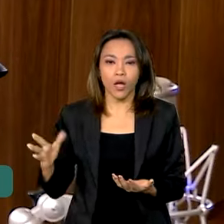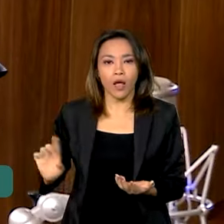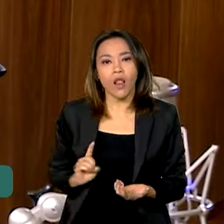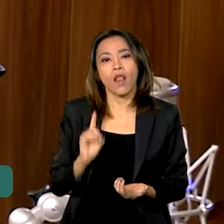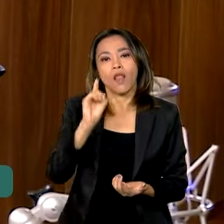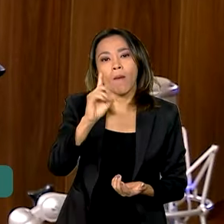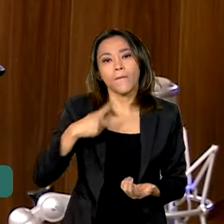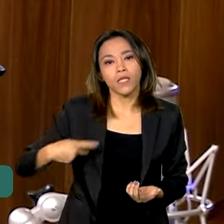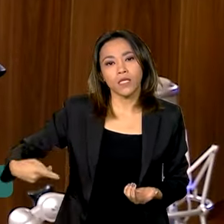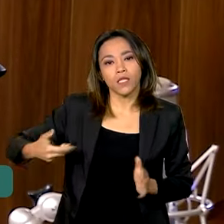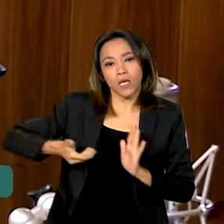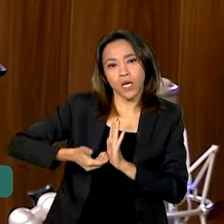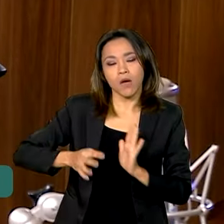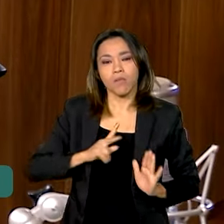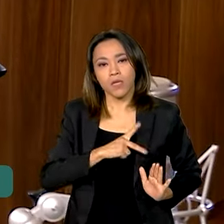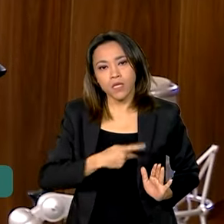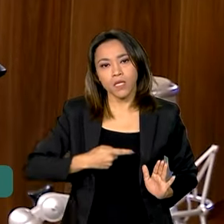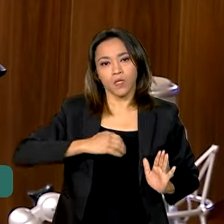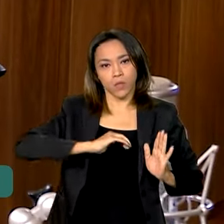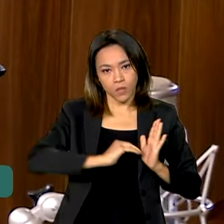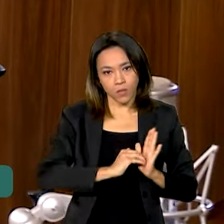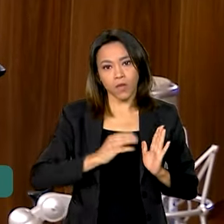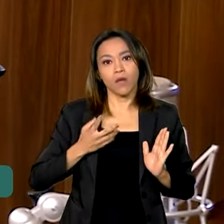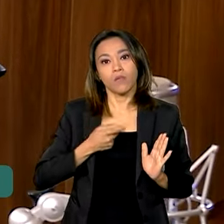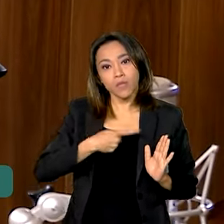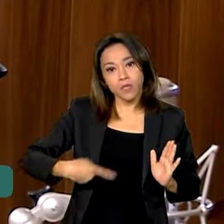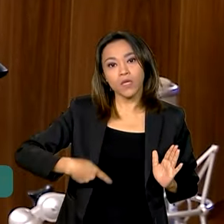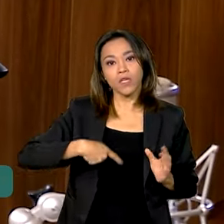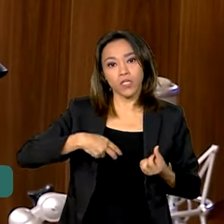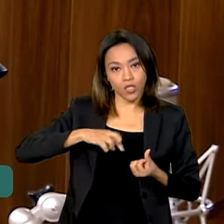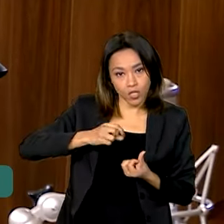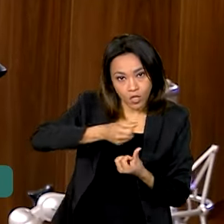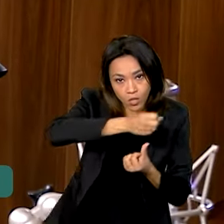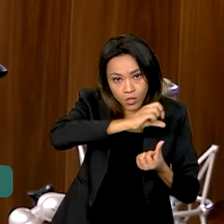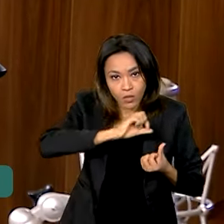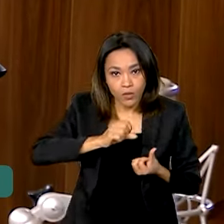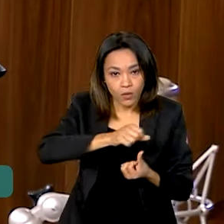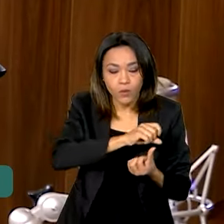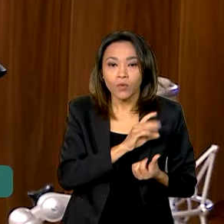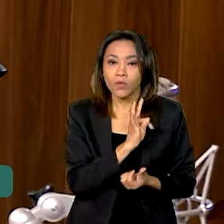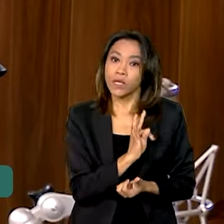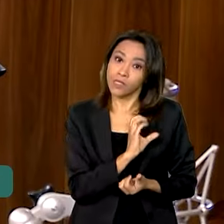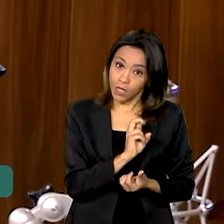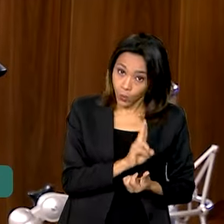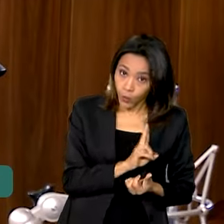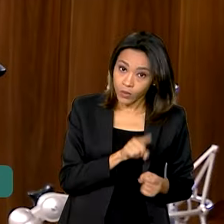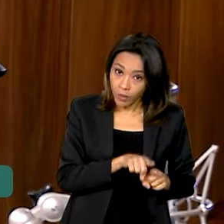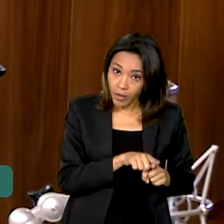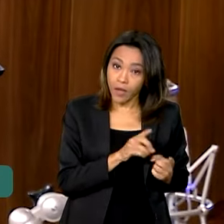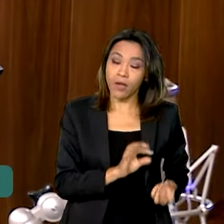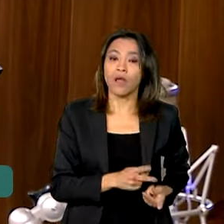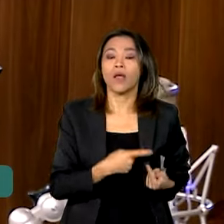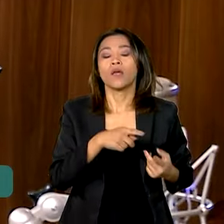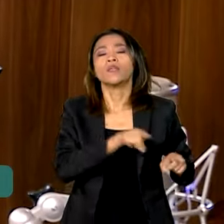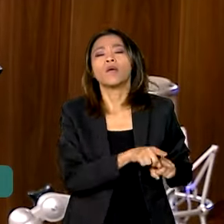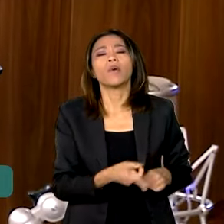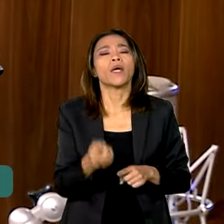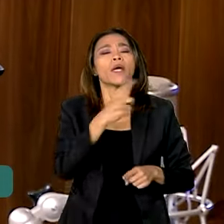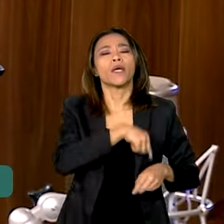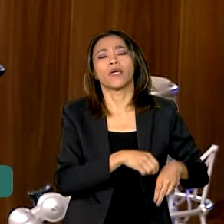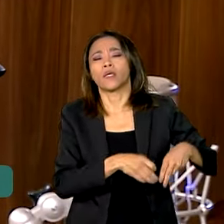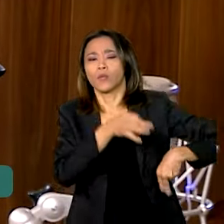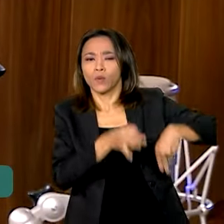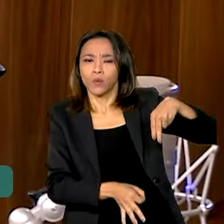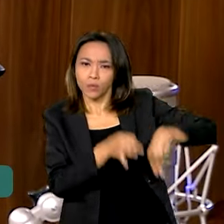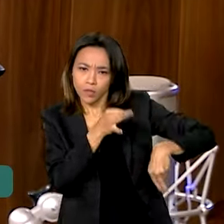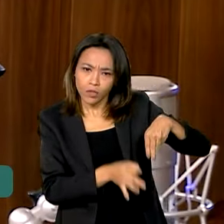Senado, o presidente da Câmara, o presidente do TCU, Bruno Dantas, o ministro Edson Fachin, que estava representando o